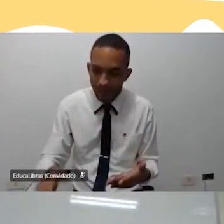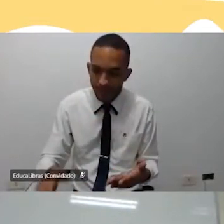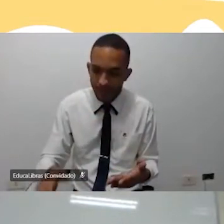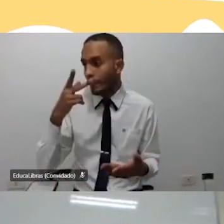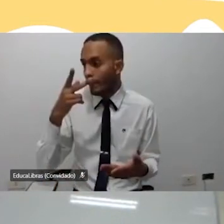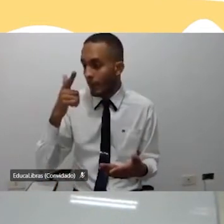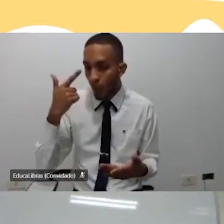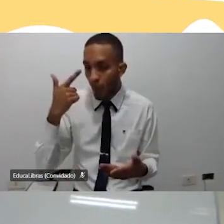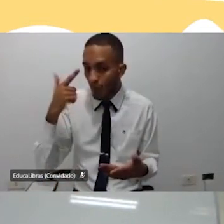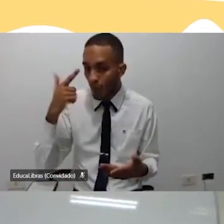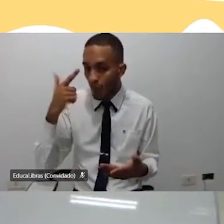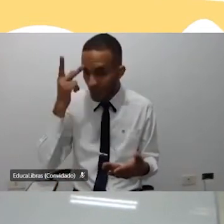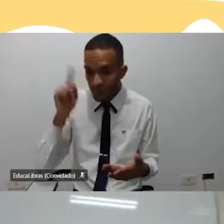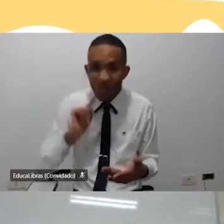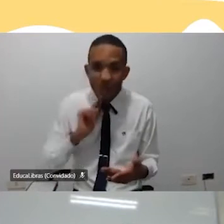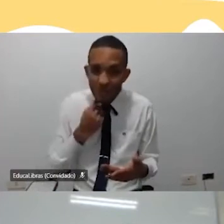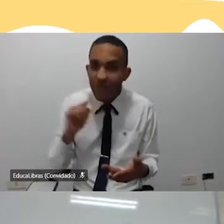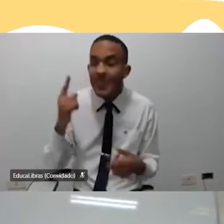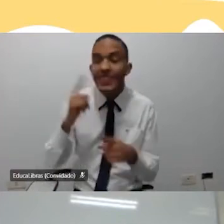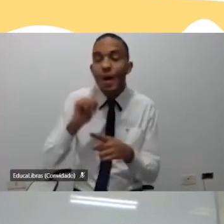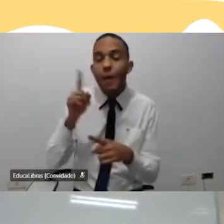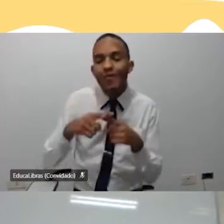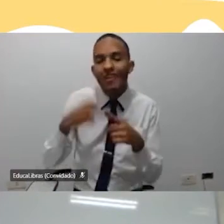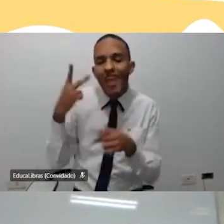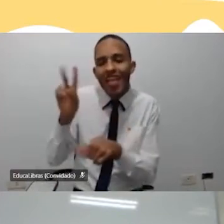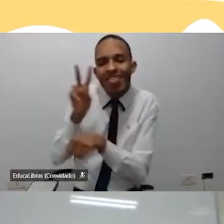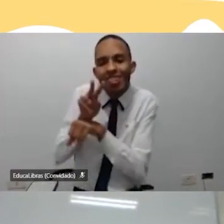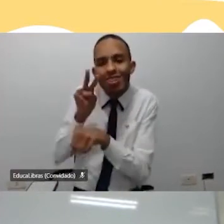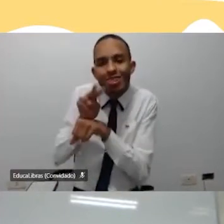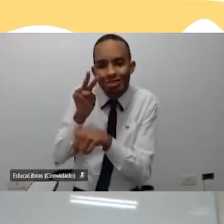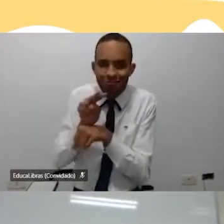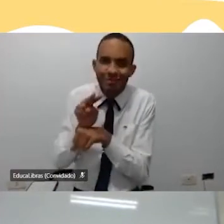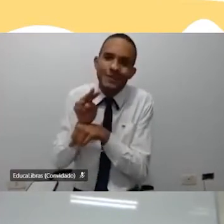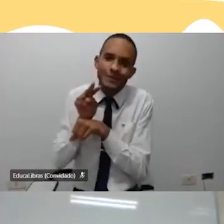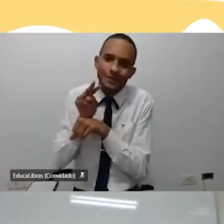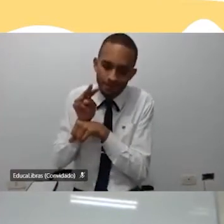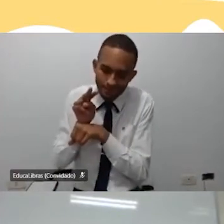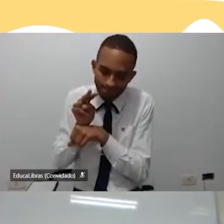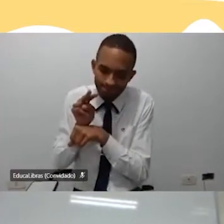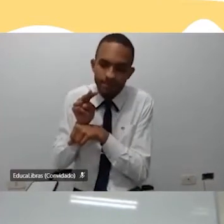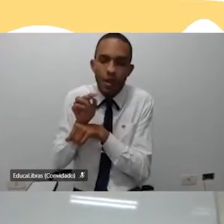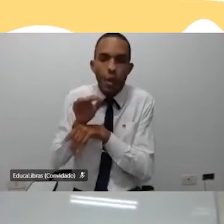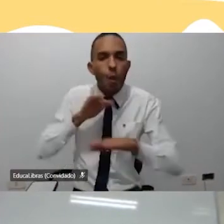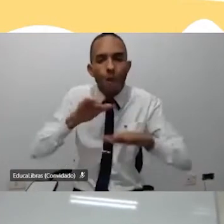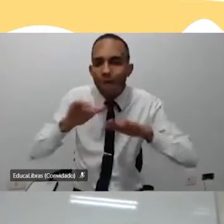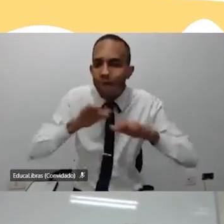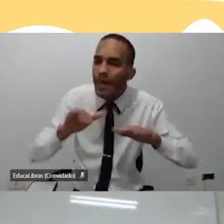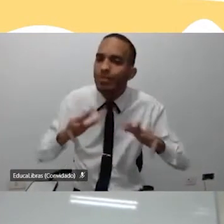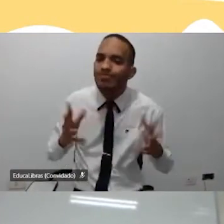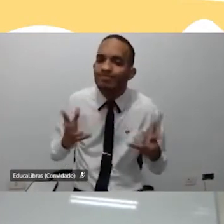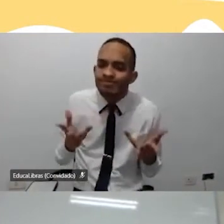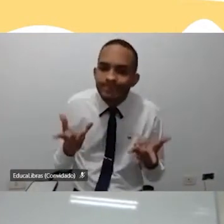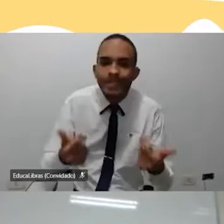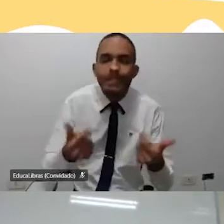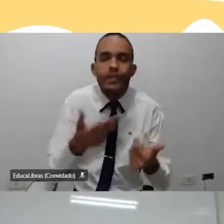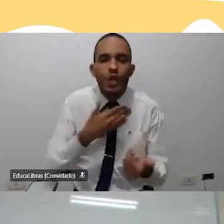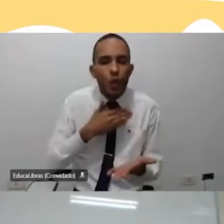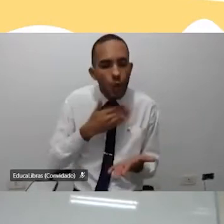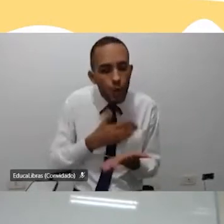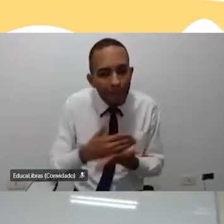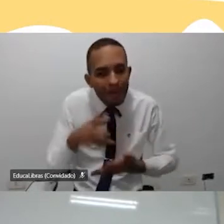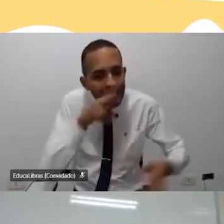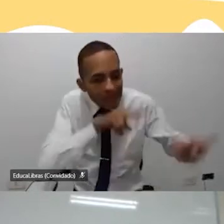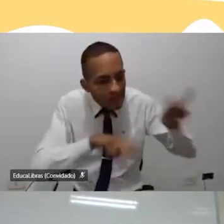suja, porque eles são os guardiões disso, então é um movimento incrível onde eu começo a